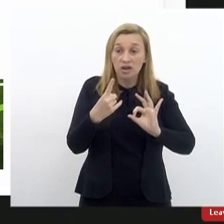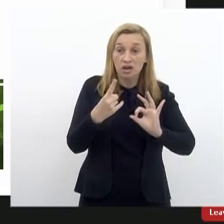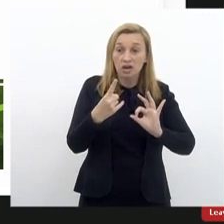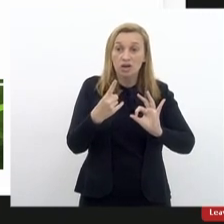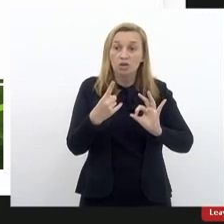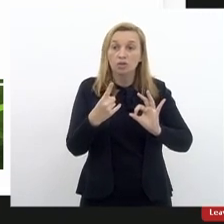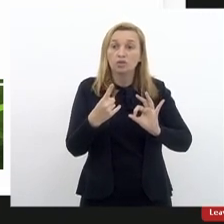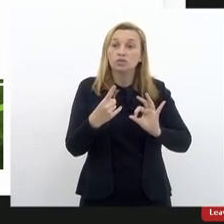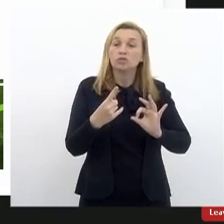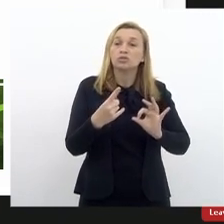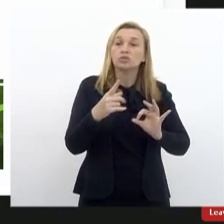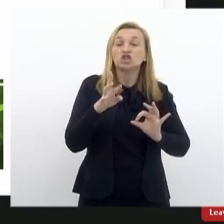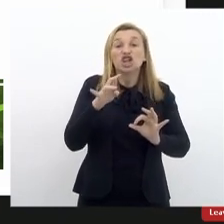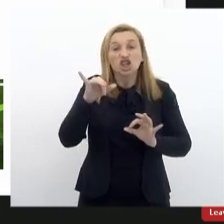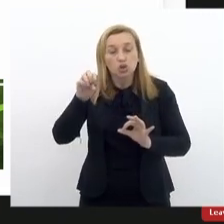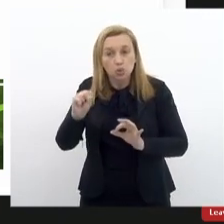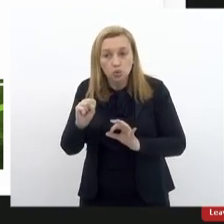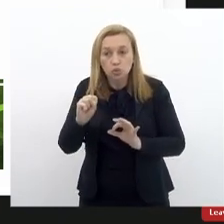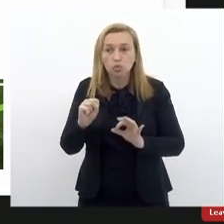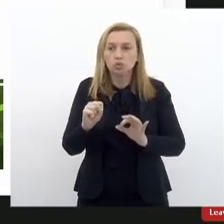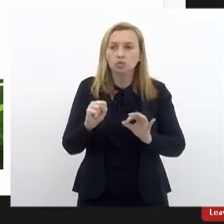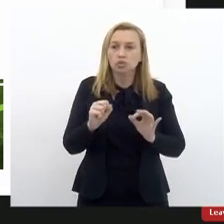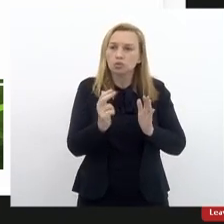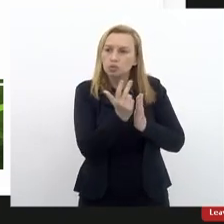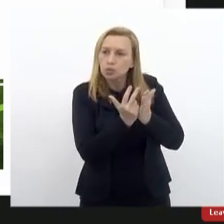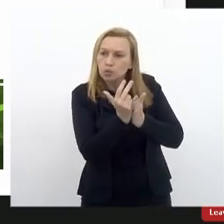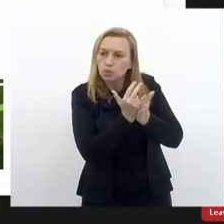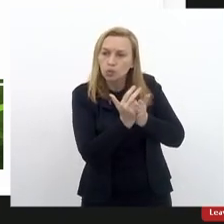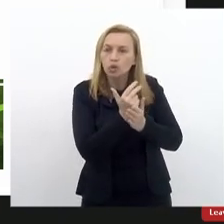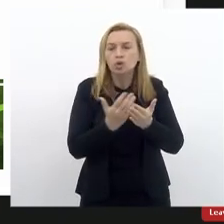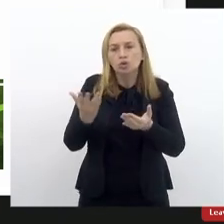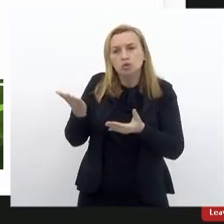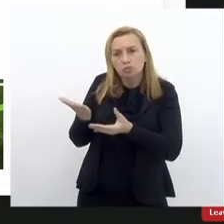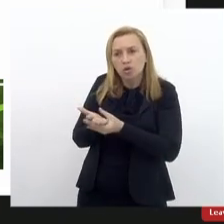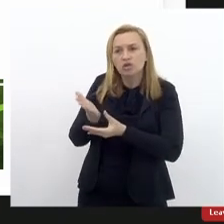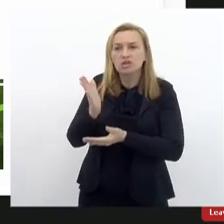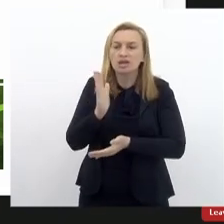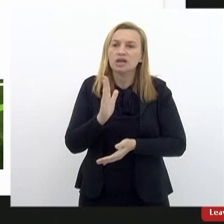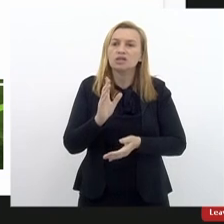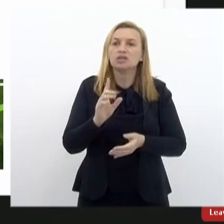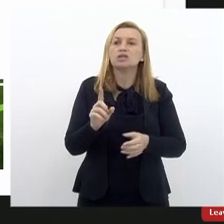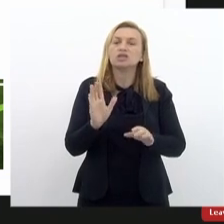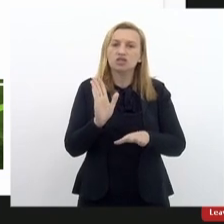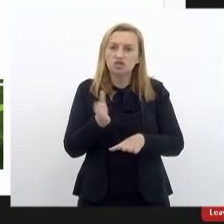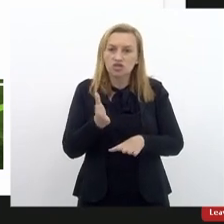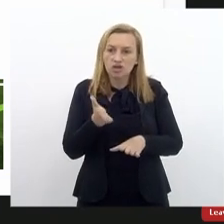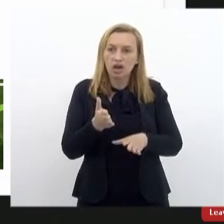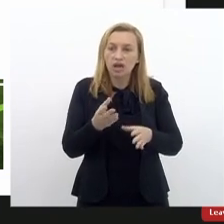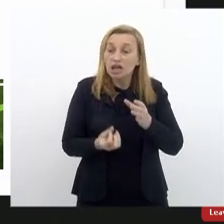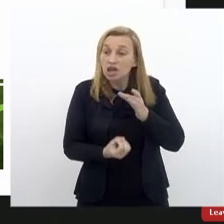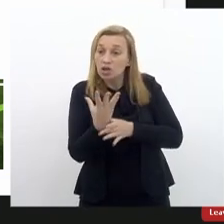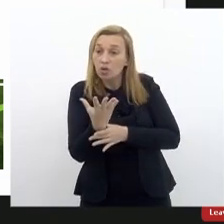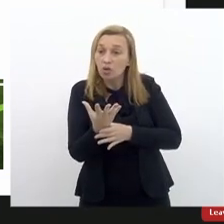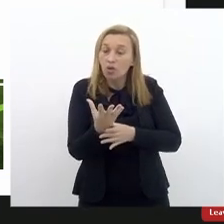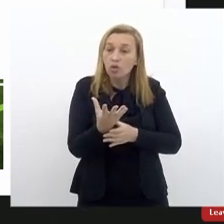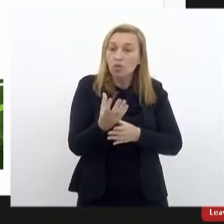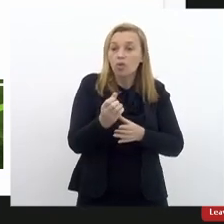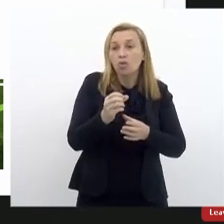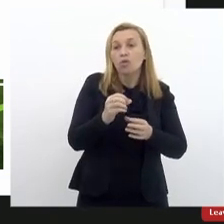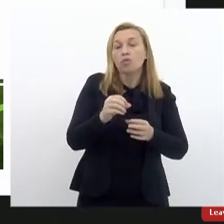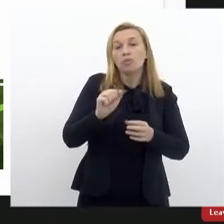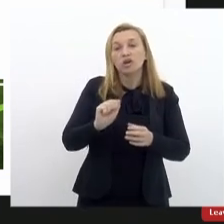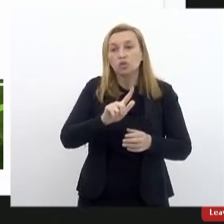os ritos processuais, mapeamos os processos existentes e os ritos que eram adotados e criou-se um manual de tramitação